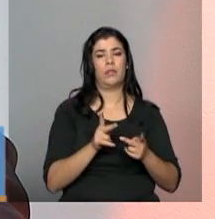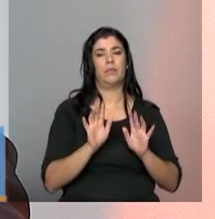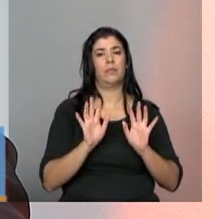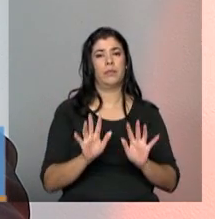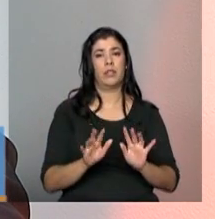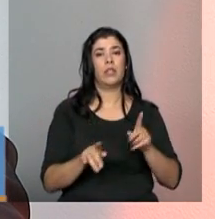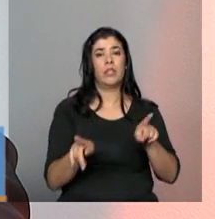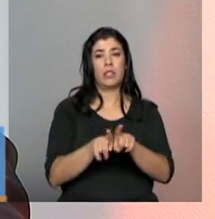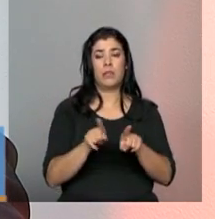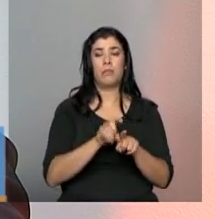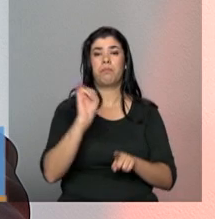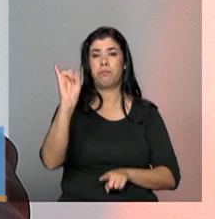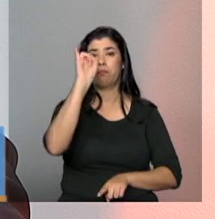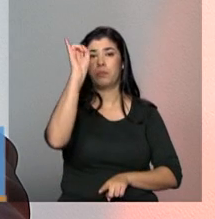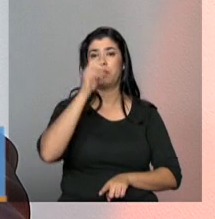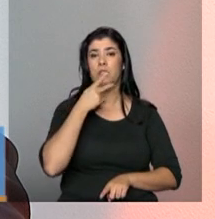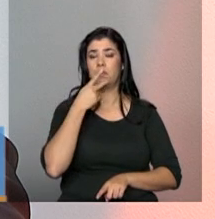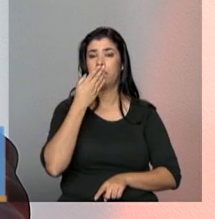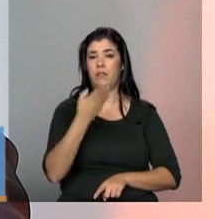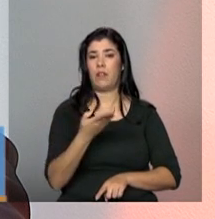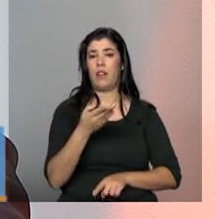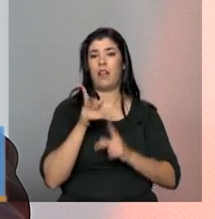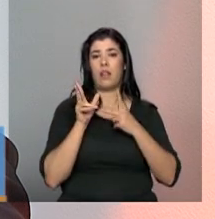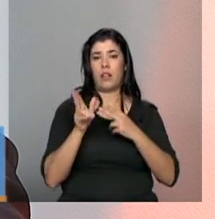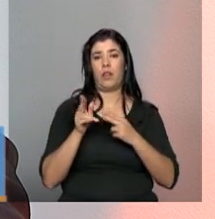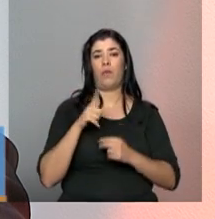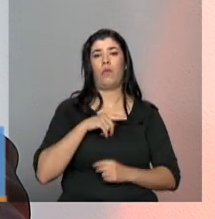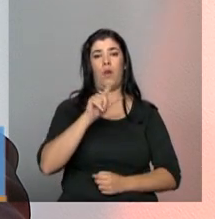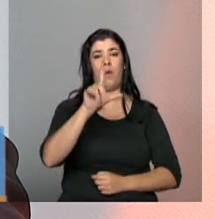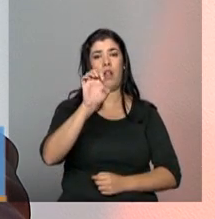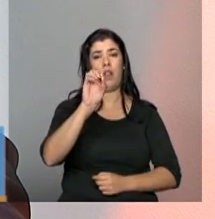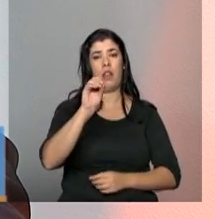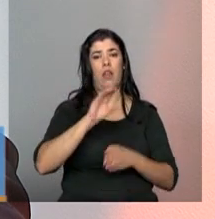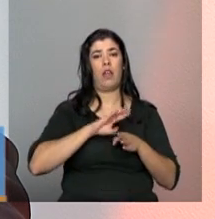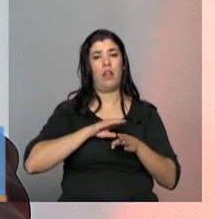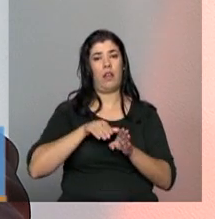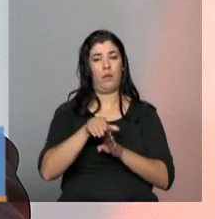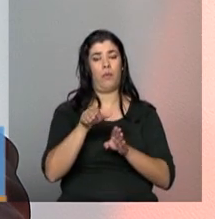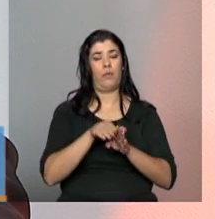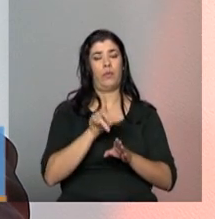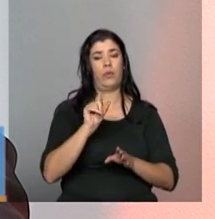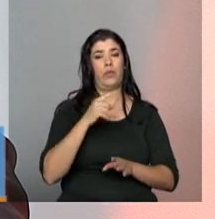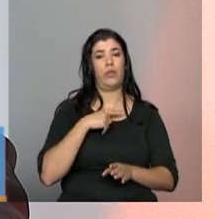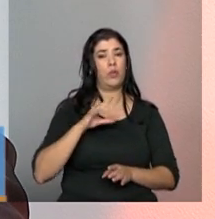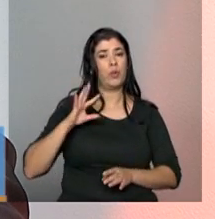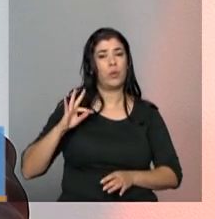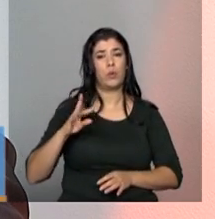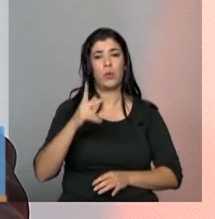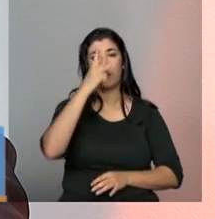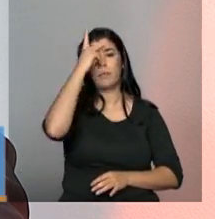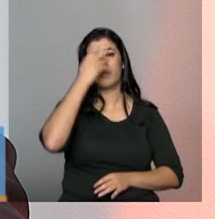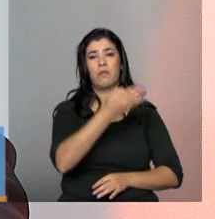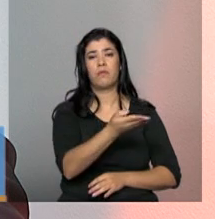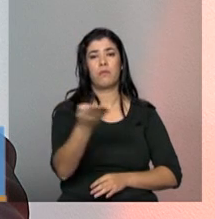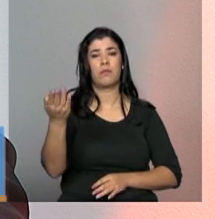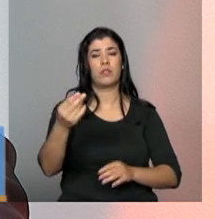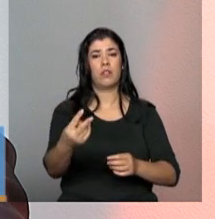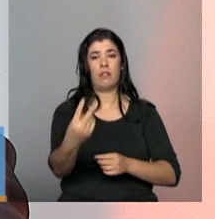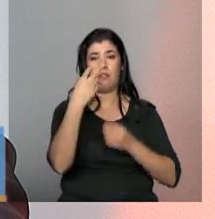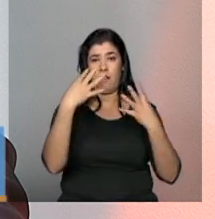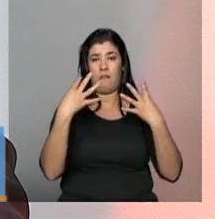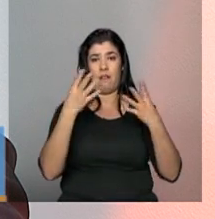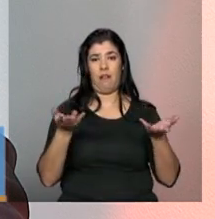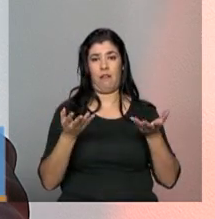acrescentar, Lilian, nessa fala da conselheira Leia, que é muito importante que todos os atores que nos assistem, conselheiros,